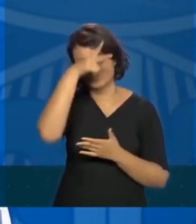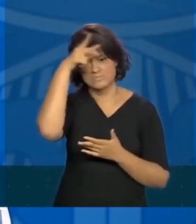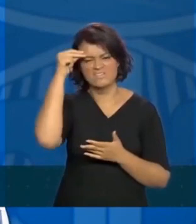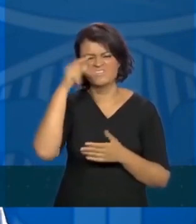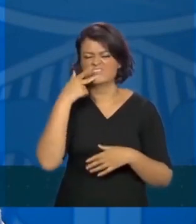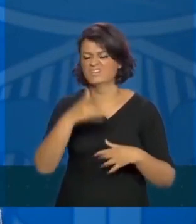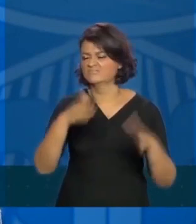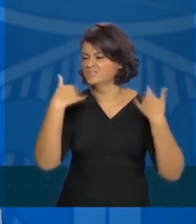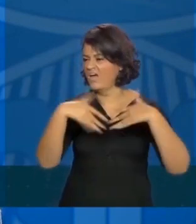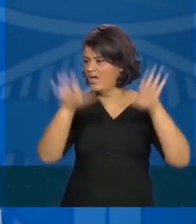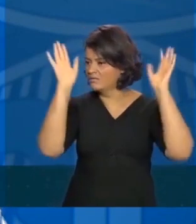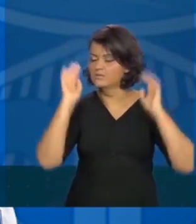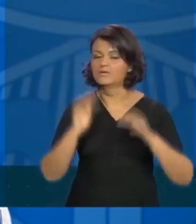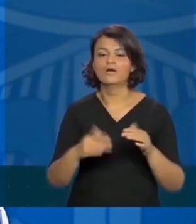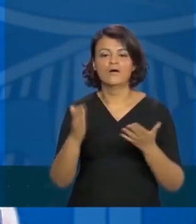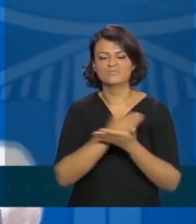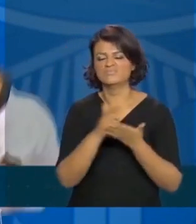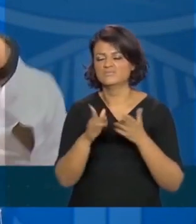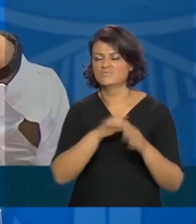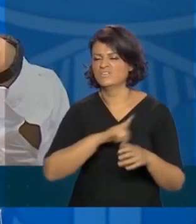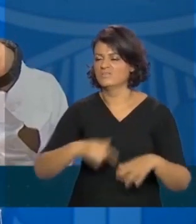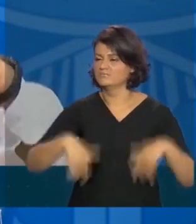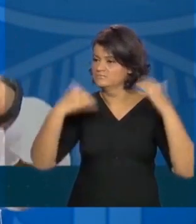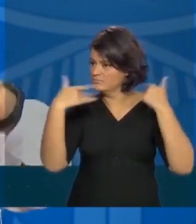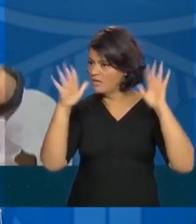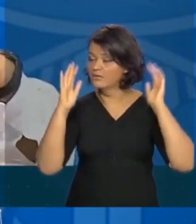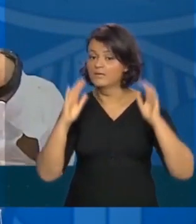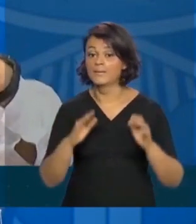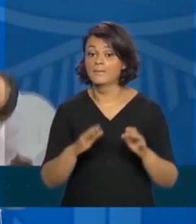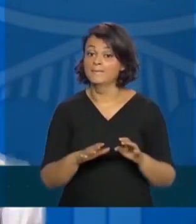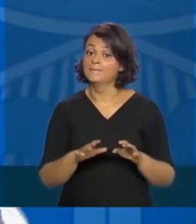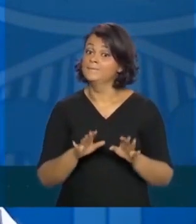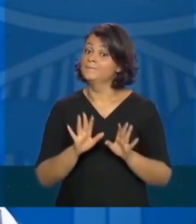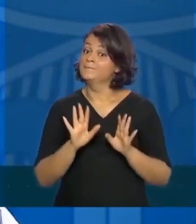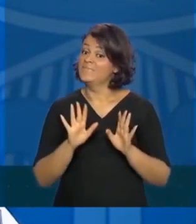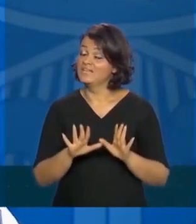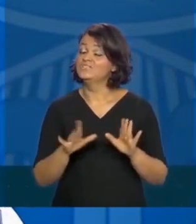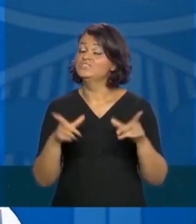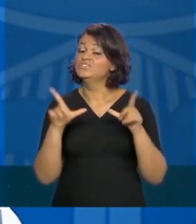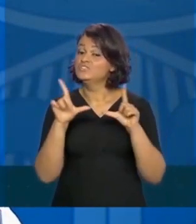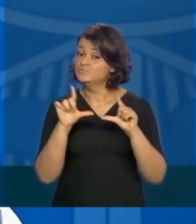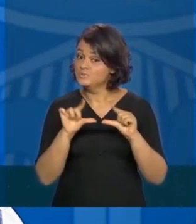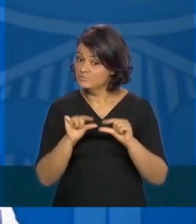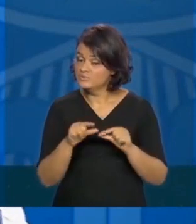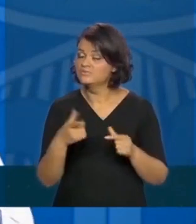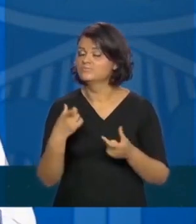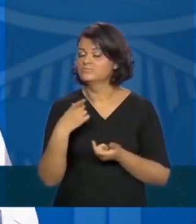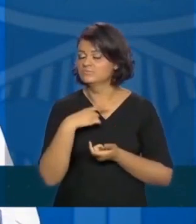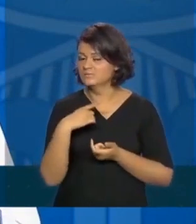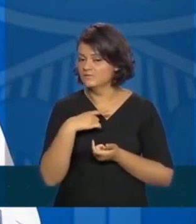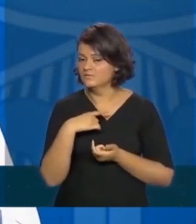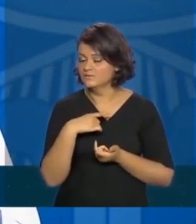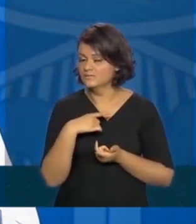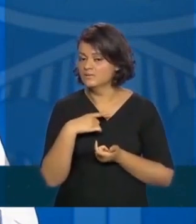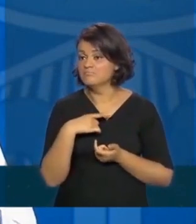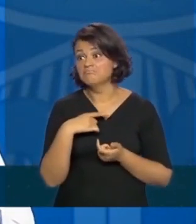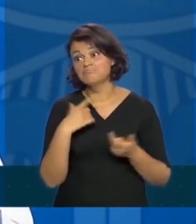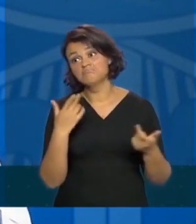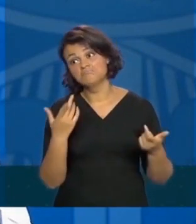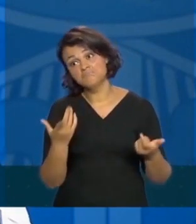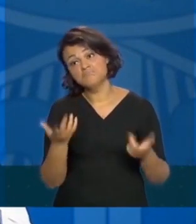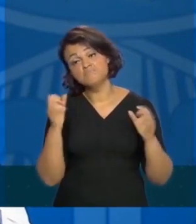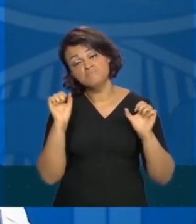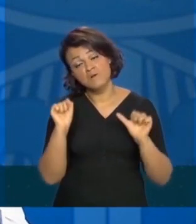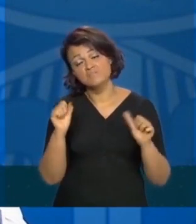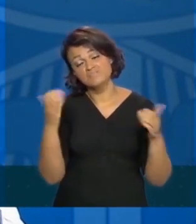falam vou largar de mão tem governadores a gente está vendo nós tivemos uma redução muito expressiva e talvez isso é que esteja